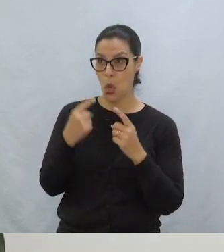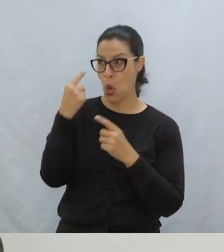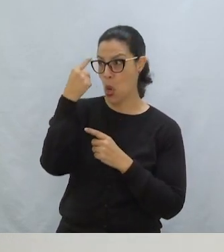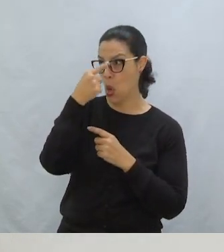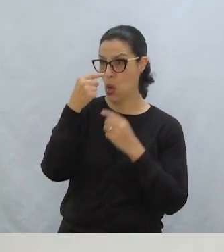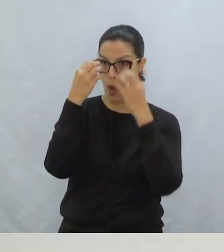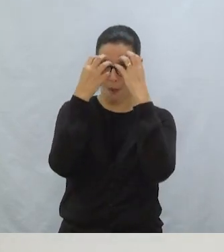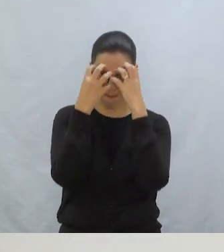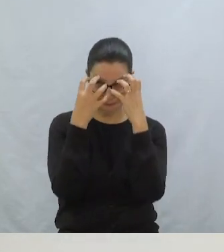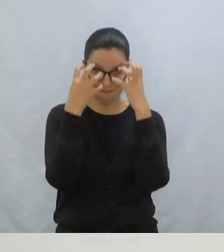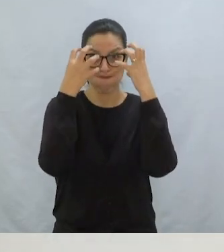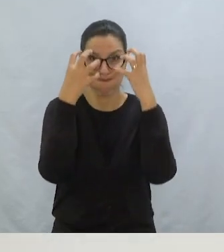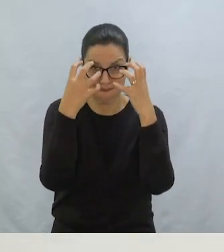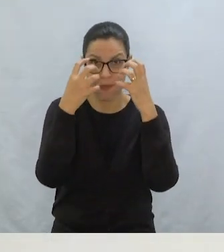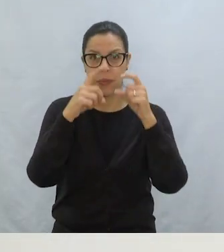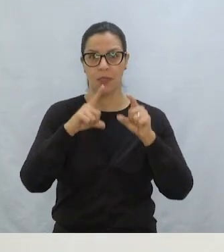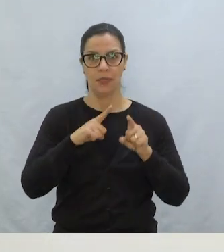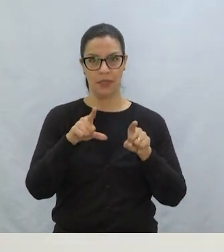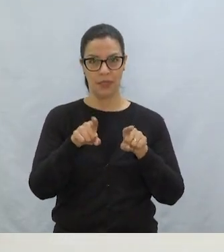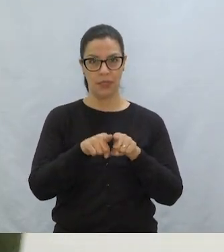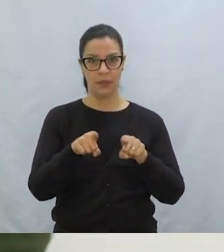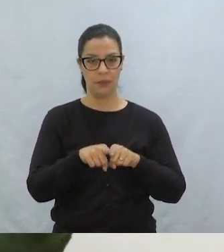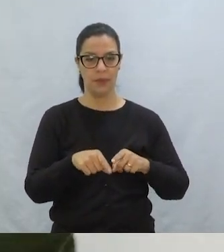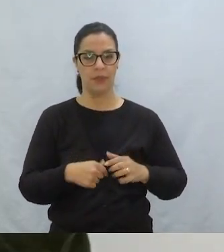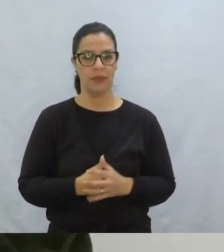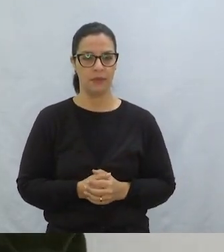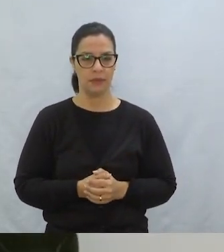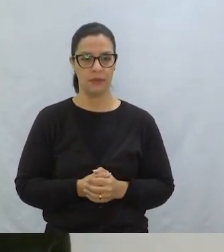E olhos bem grandes